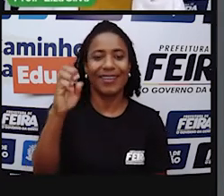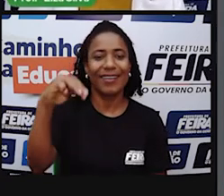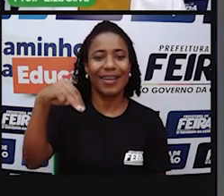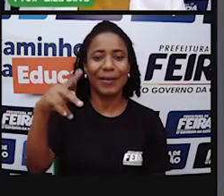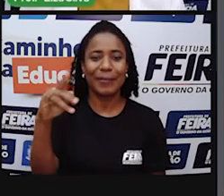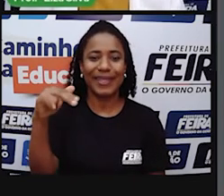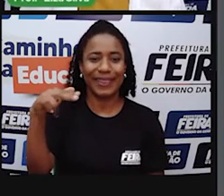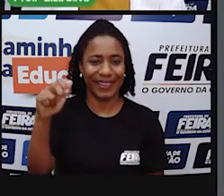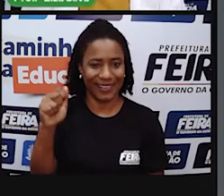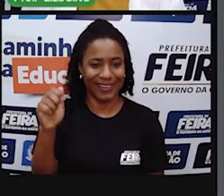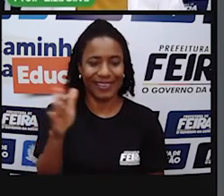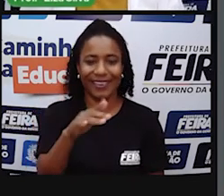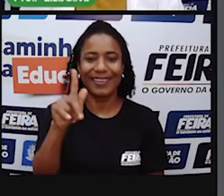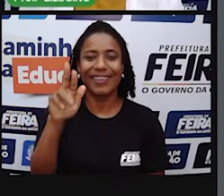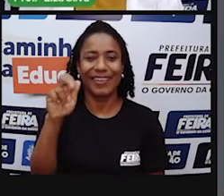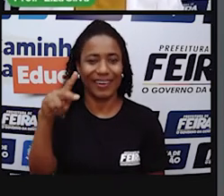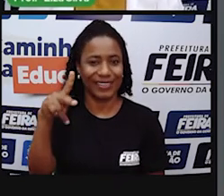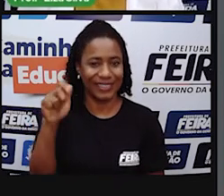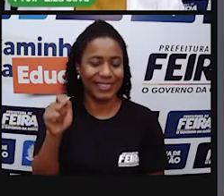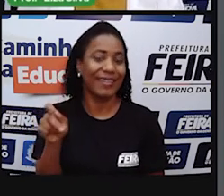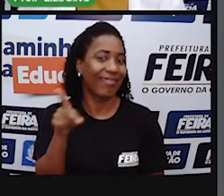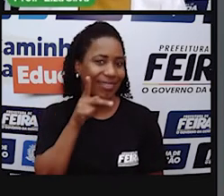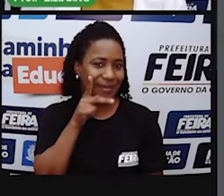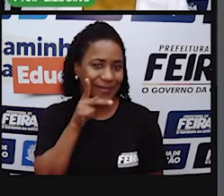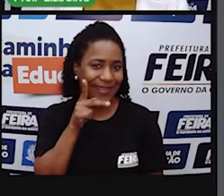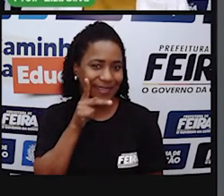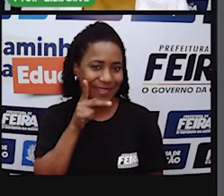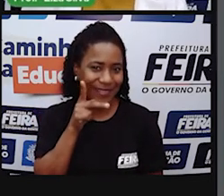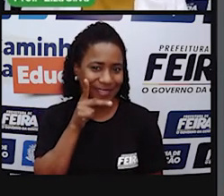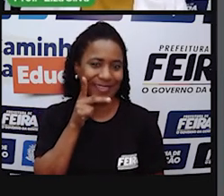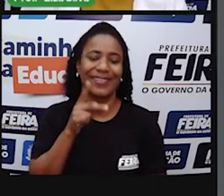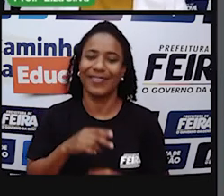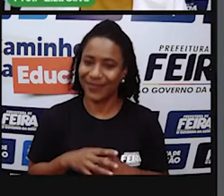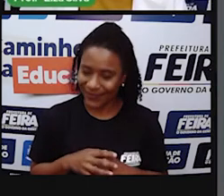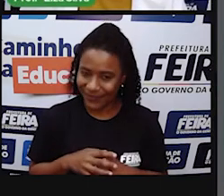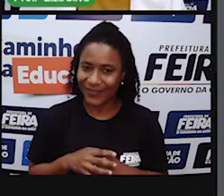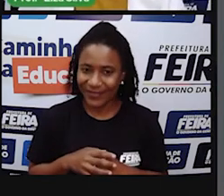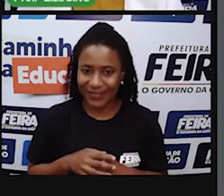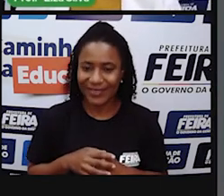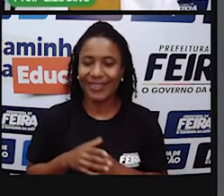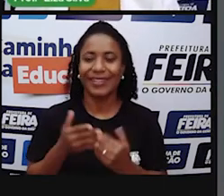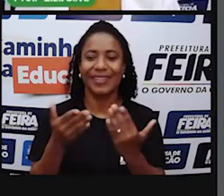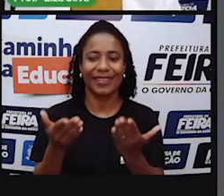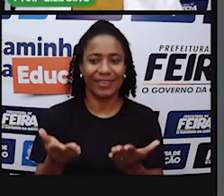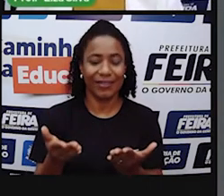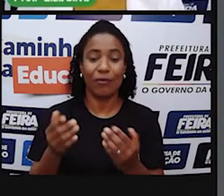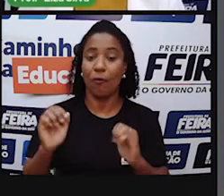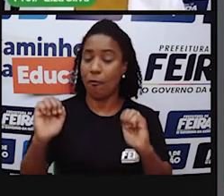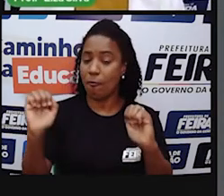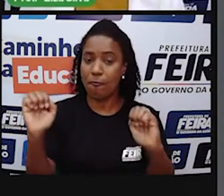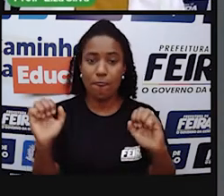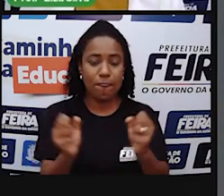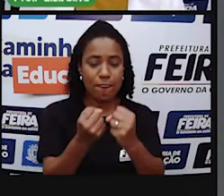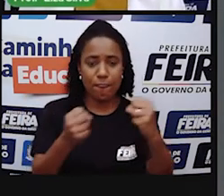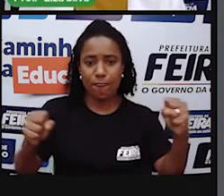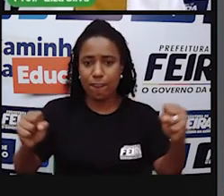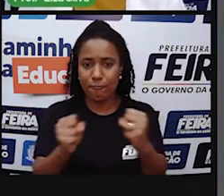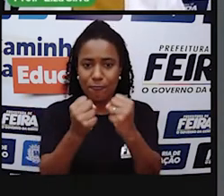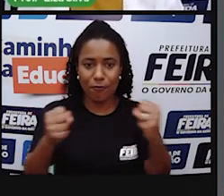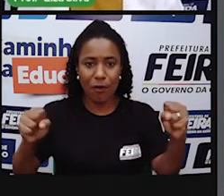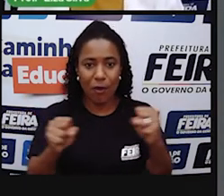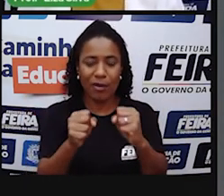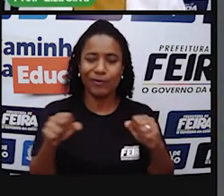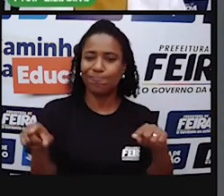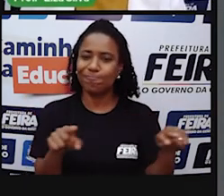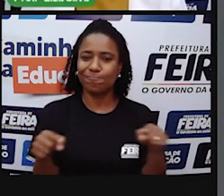Grande Que fica na Paraíba O forró é o ritmo predominante Mas hoje As